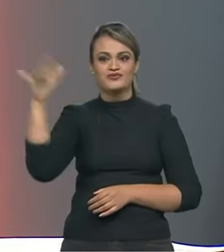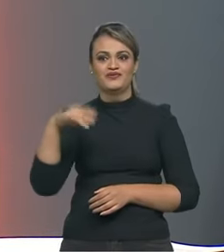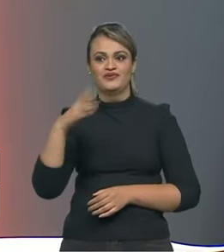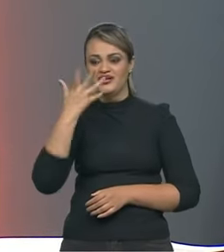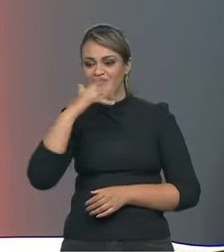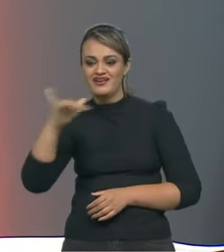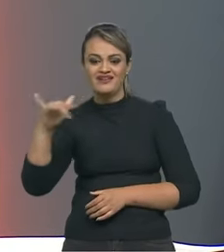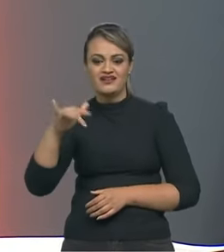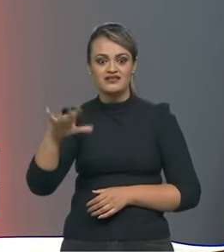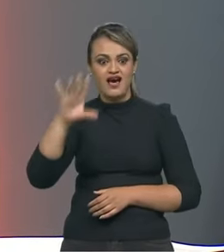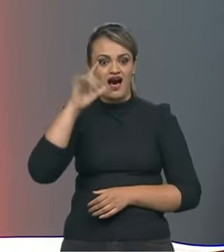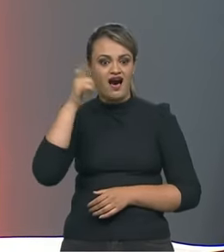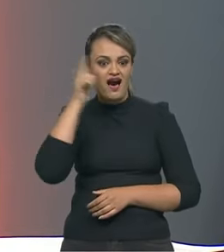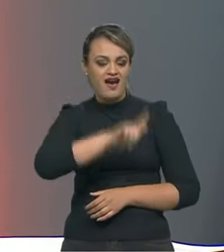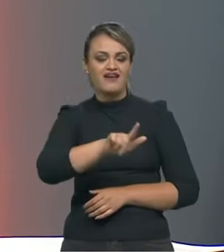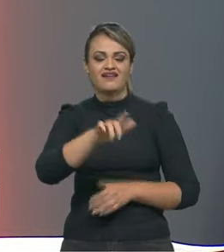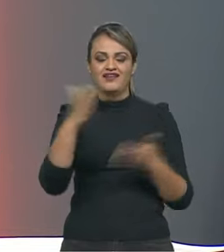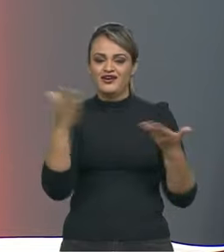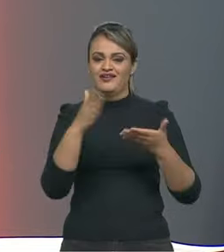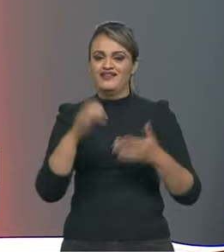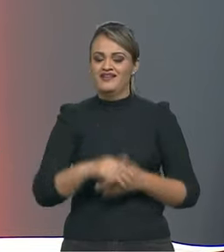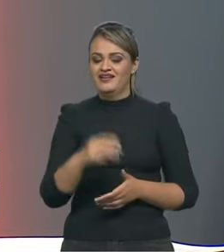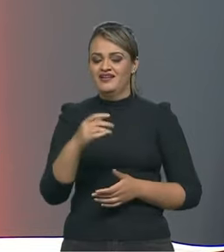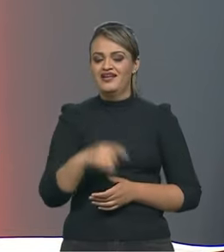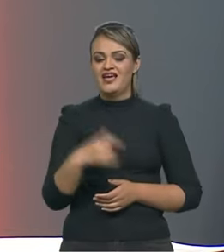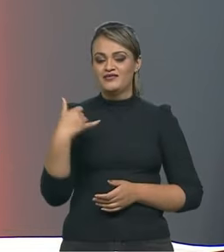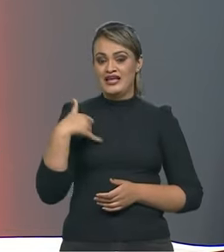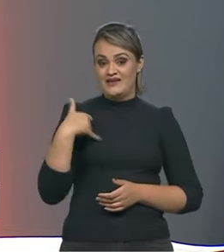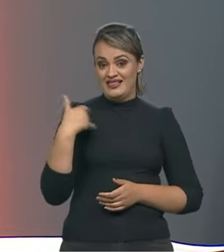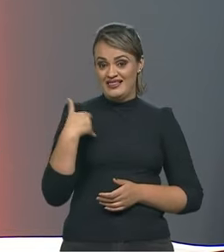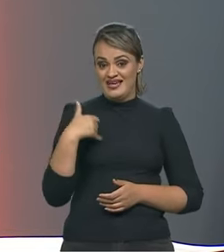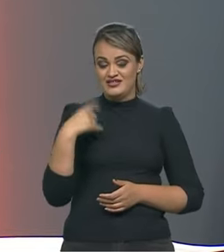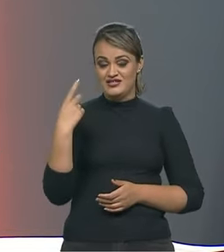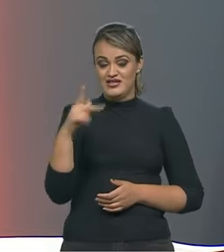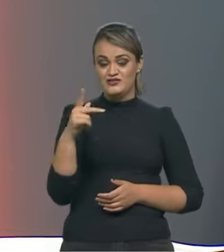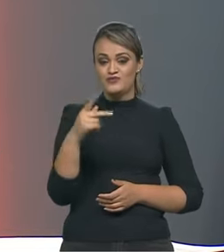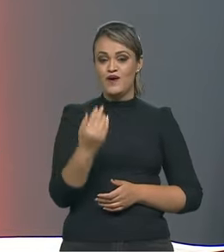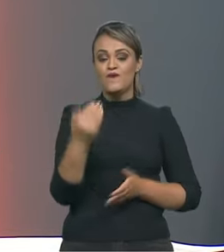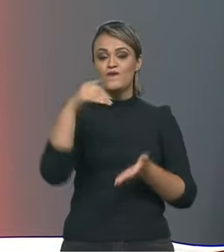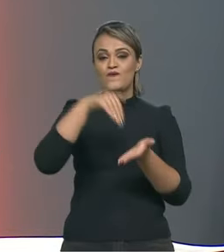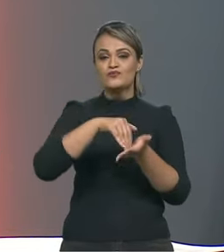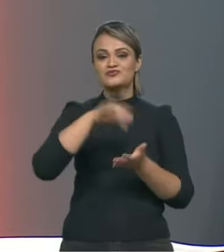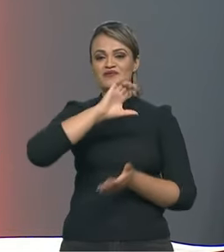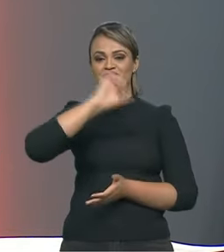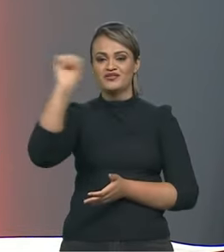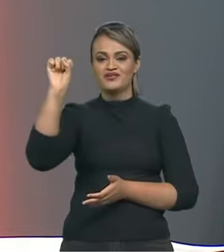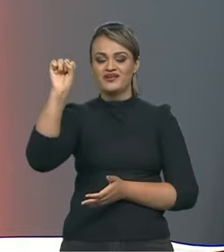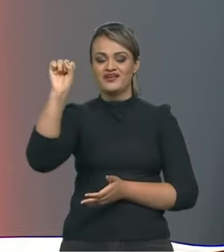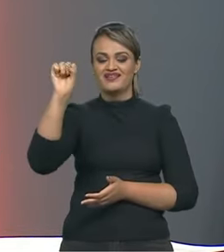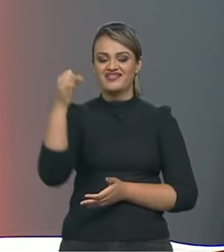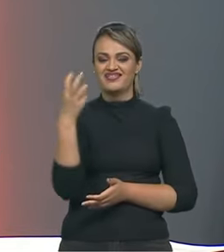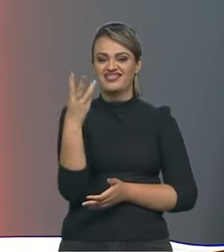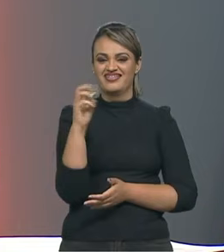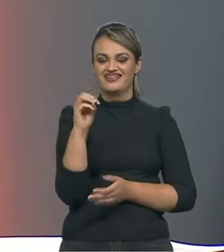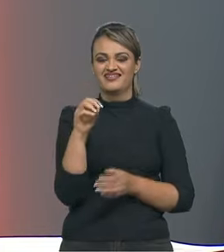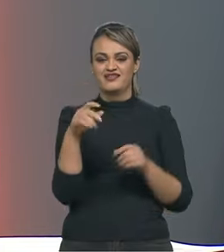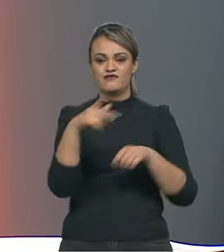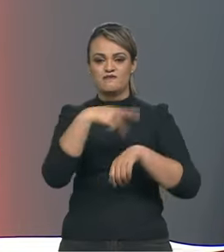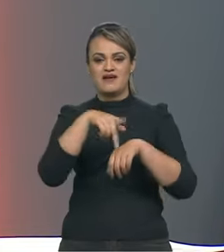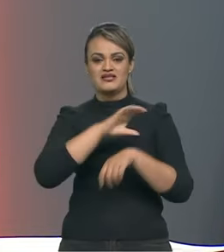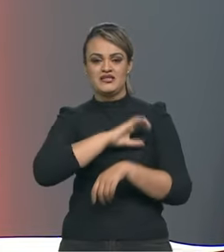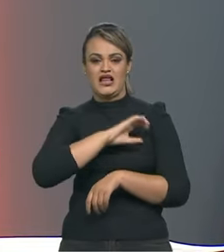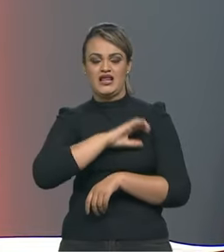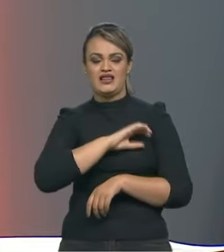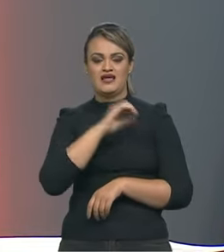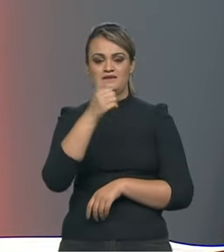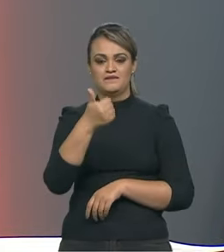infância Nelson eu tenho a idade da sua última vitória na Fórmula 1 30 anos no Canadá em 91